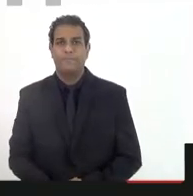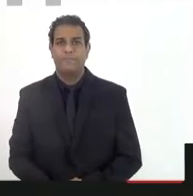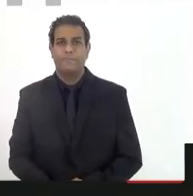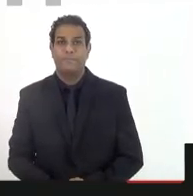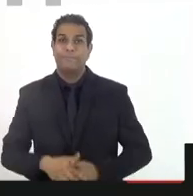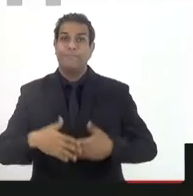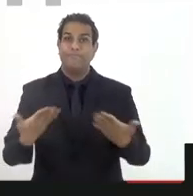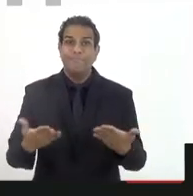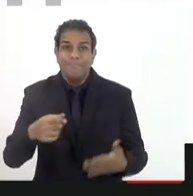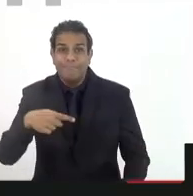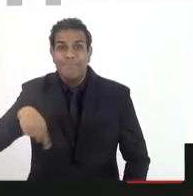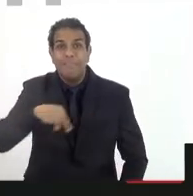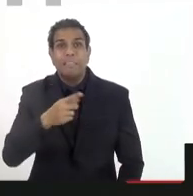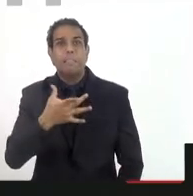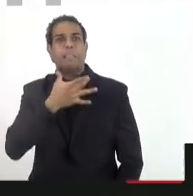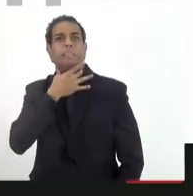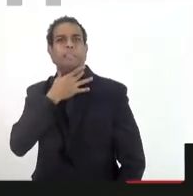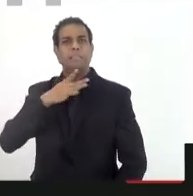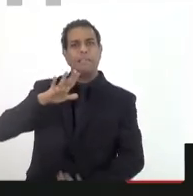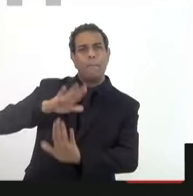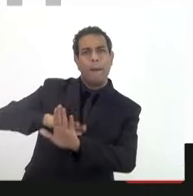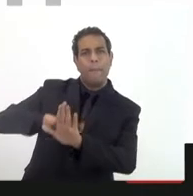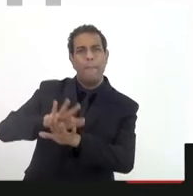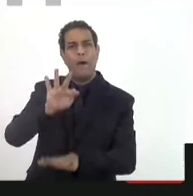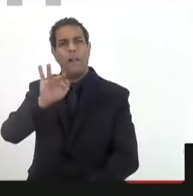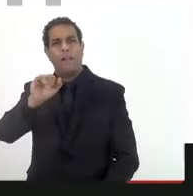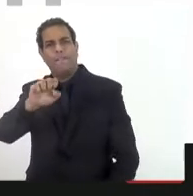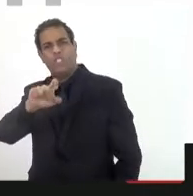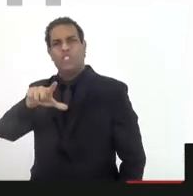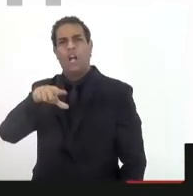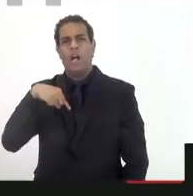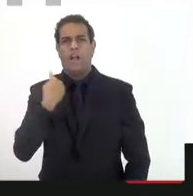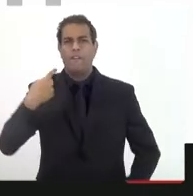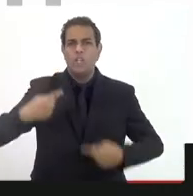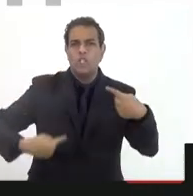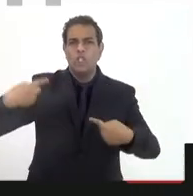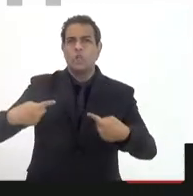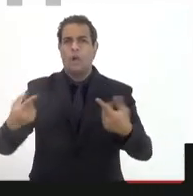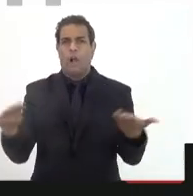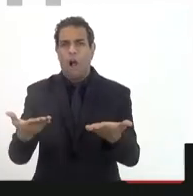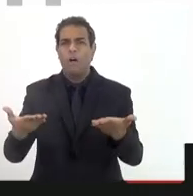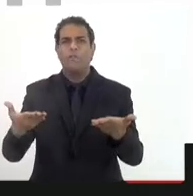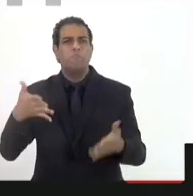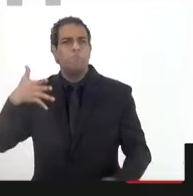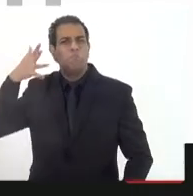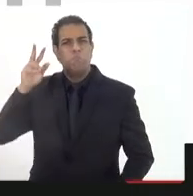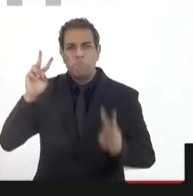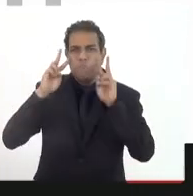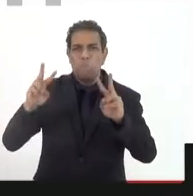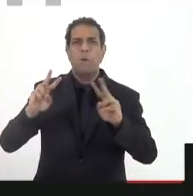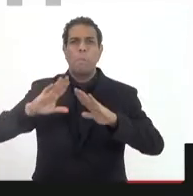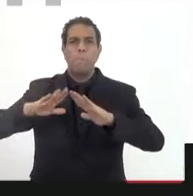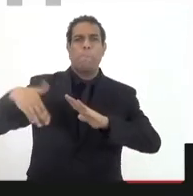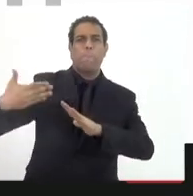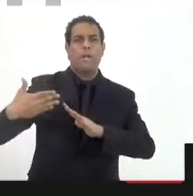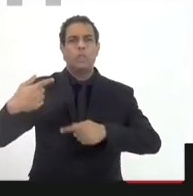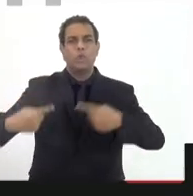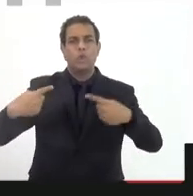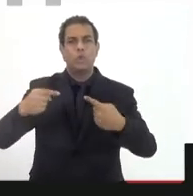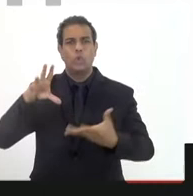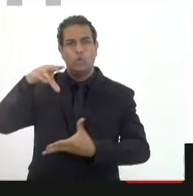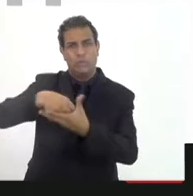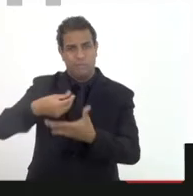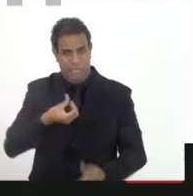E nós temos uma crise fiscal, isso é importante para a discussão que a gente vai ter ali do regime de recuperação fiscal, que a gente vai ter que discutir no segundo